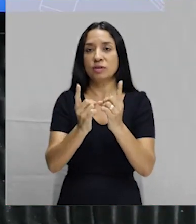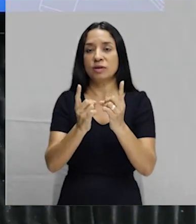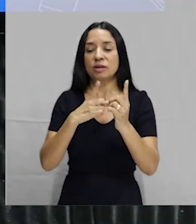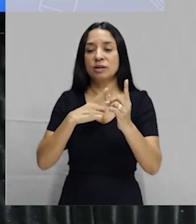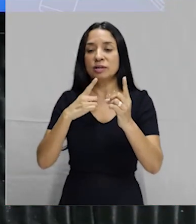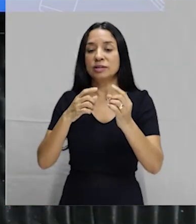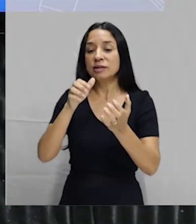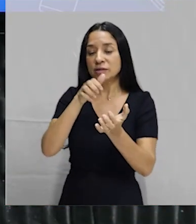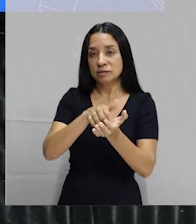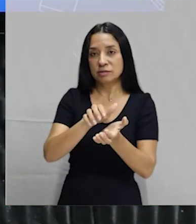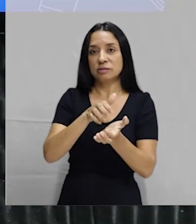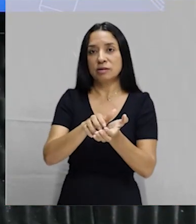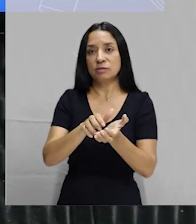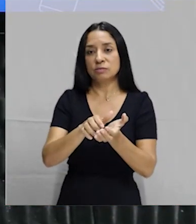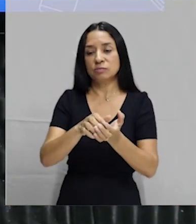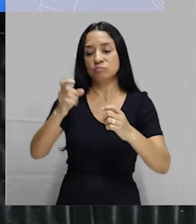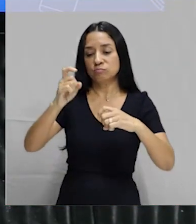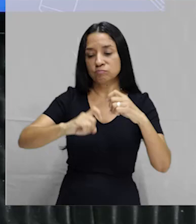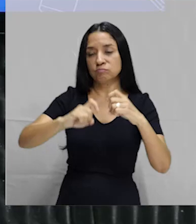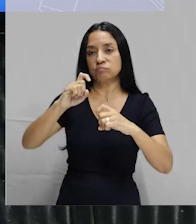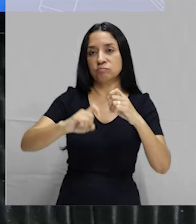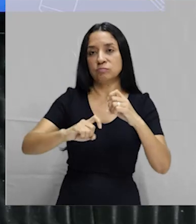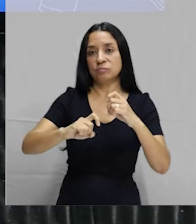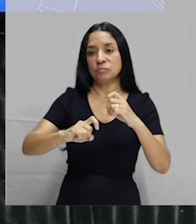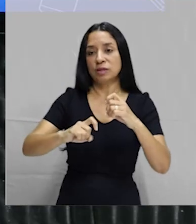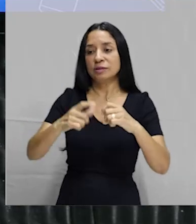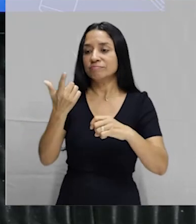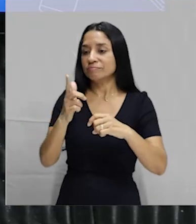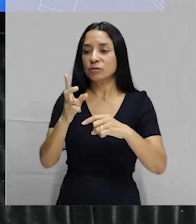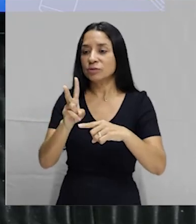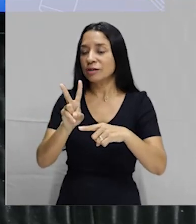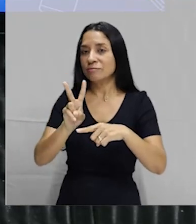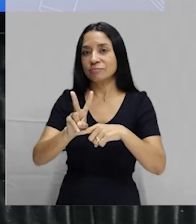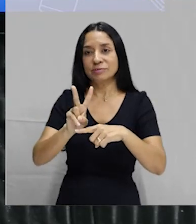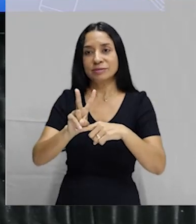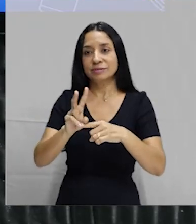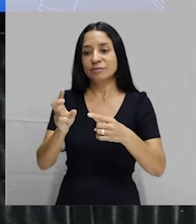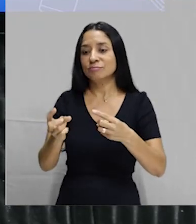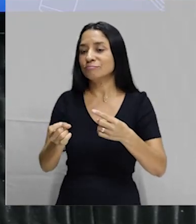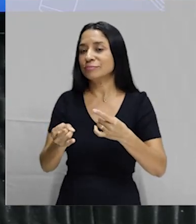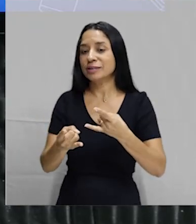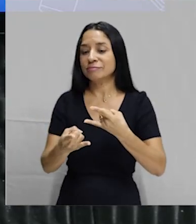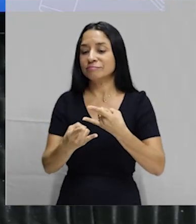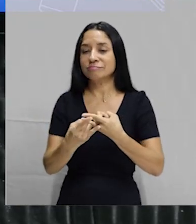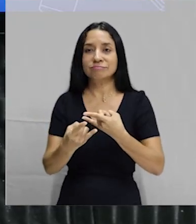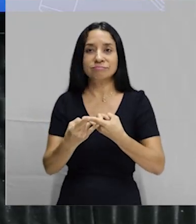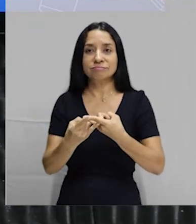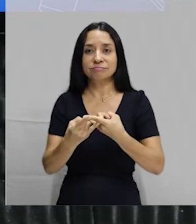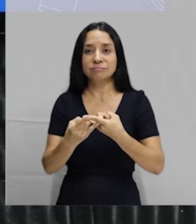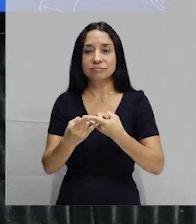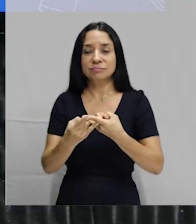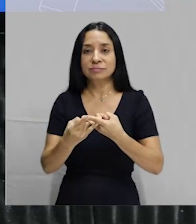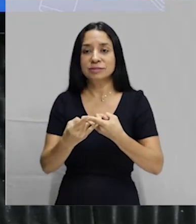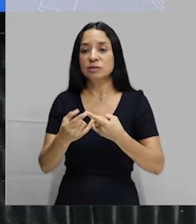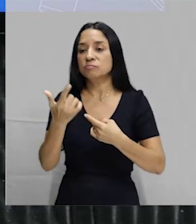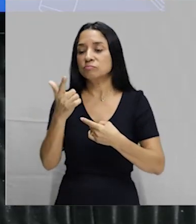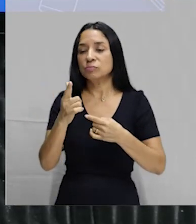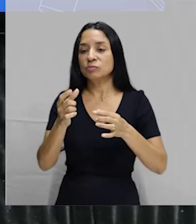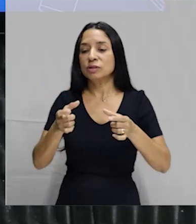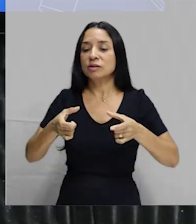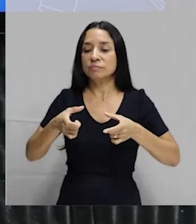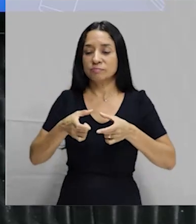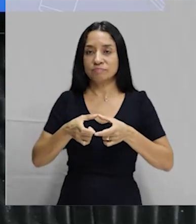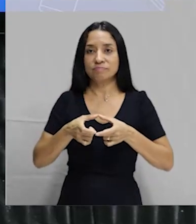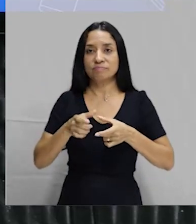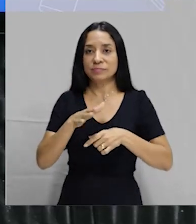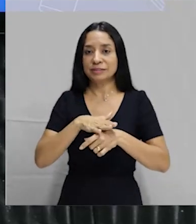e aí, essa relação sexual, ela é desprotegida, sem preservativo. E aí, o cara, ele coloca uma proposta,